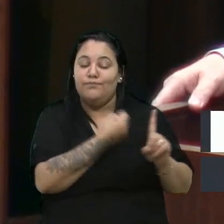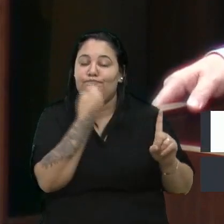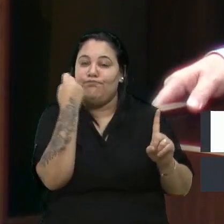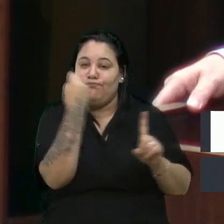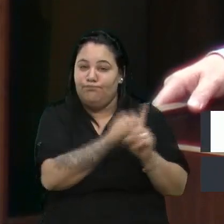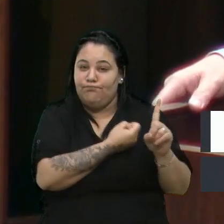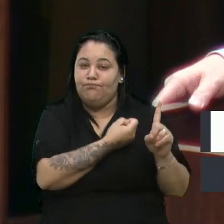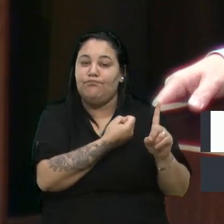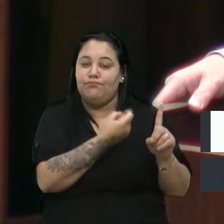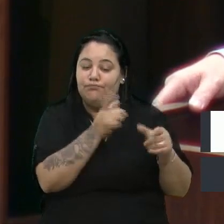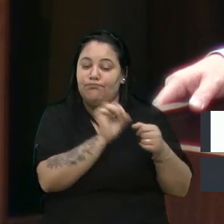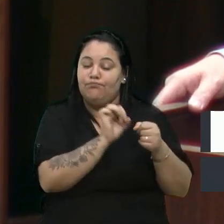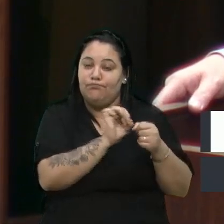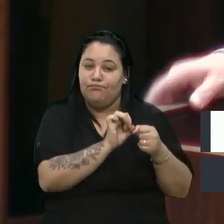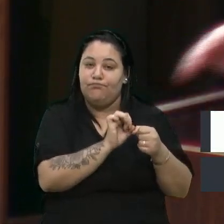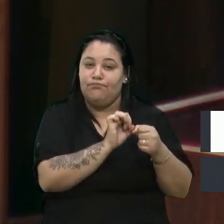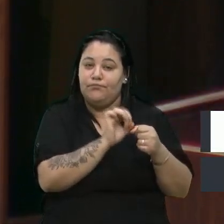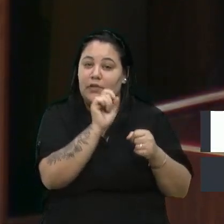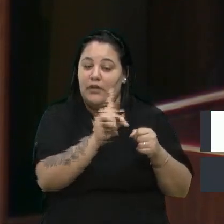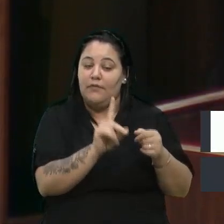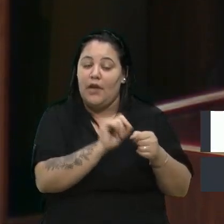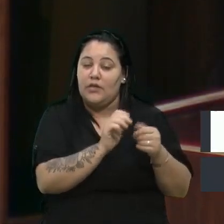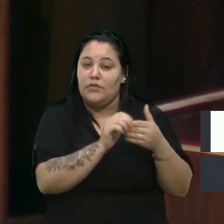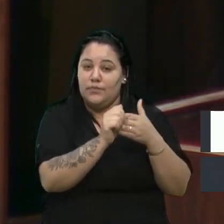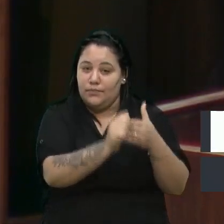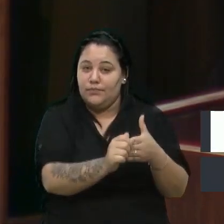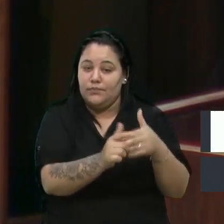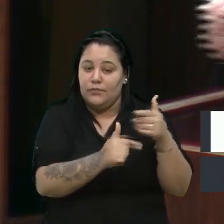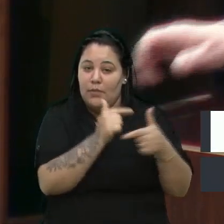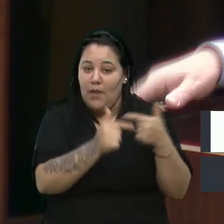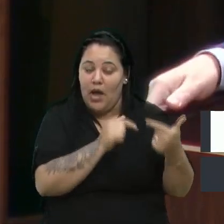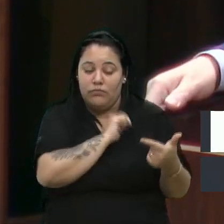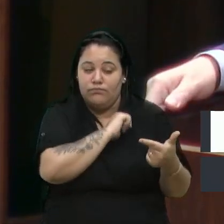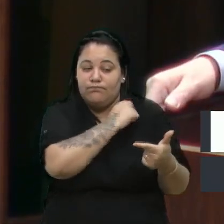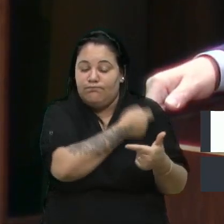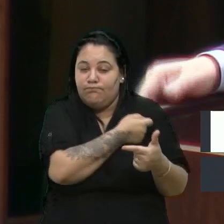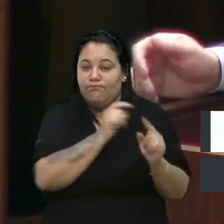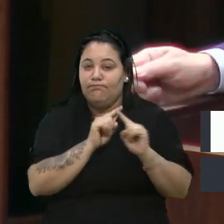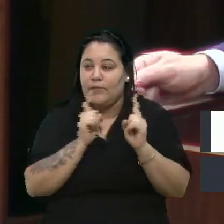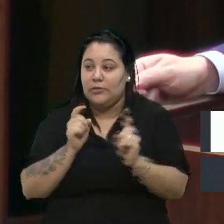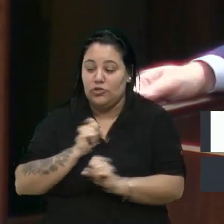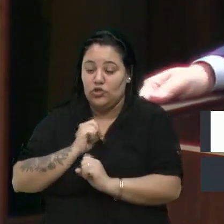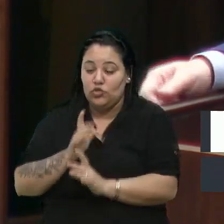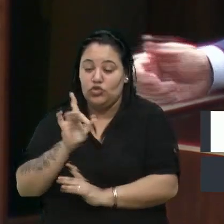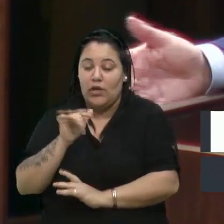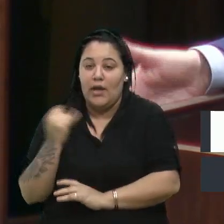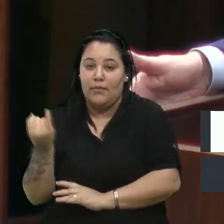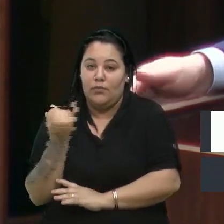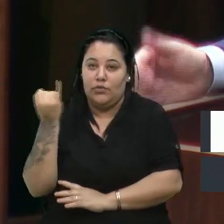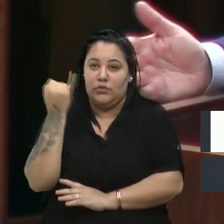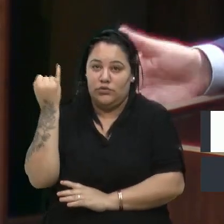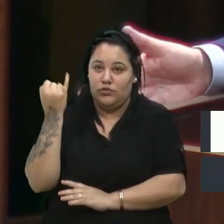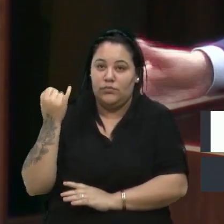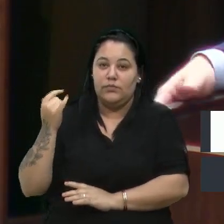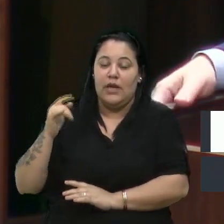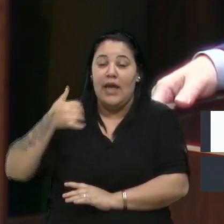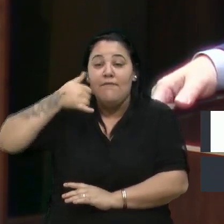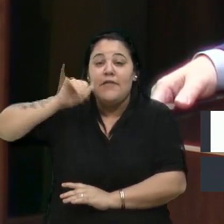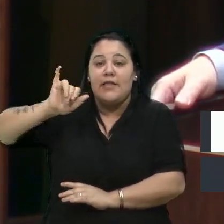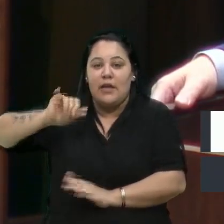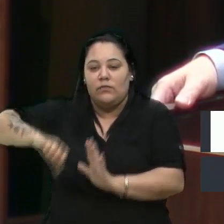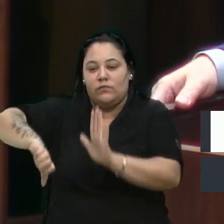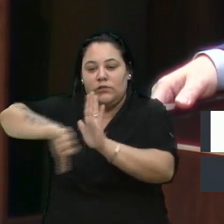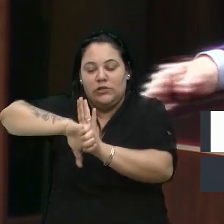fiscalização. Mas essas ações, elas são importantes para coibir, coibir o crime, coibir esses